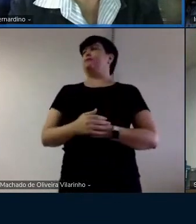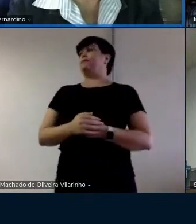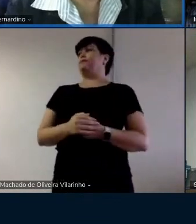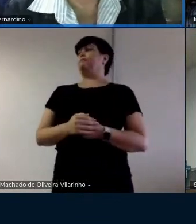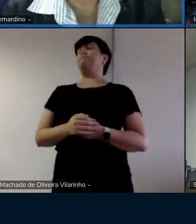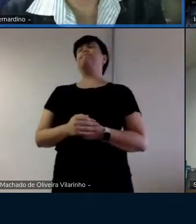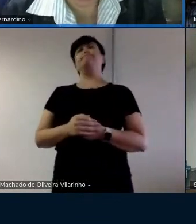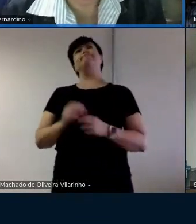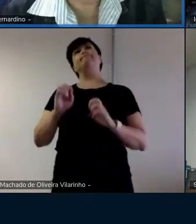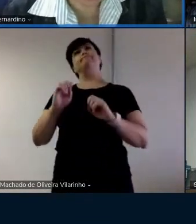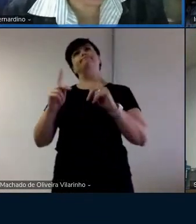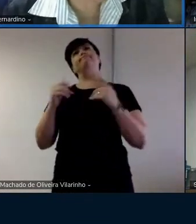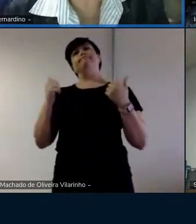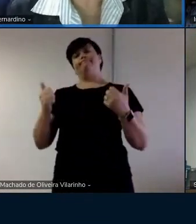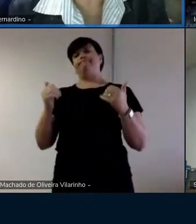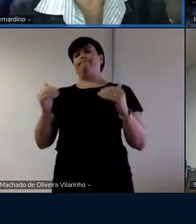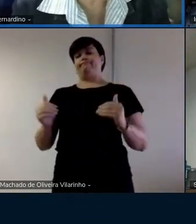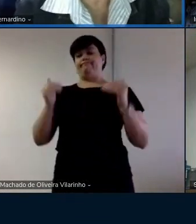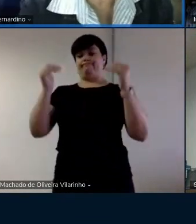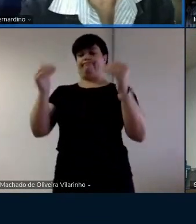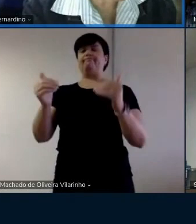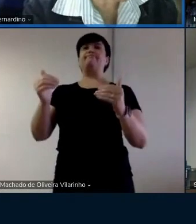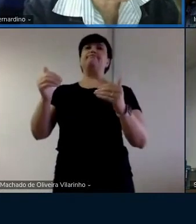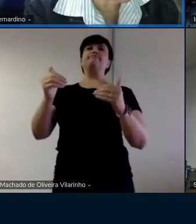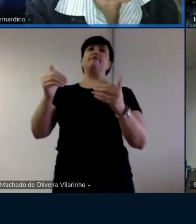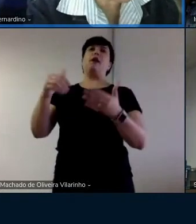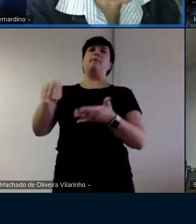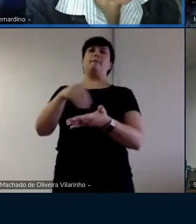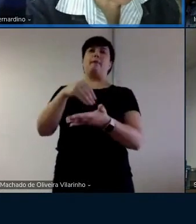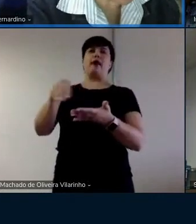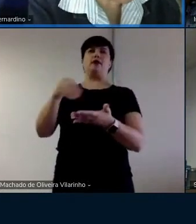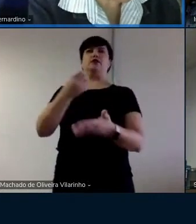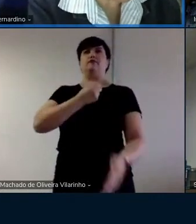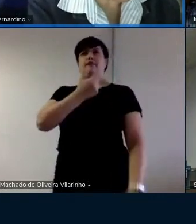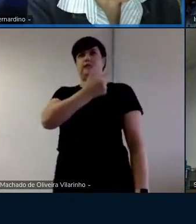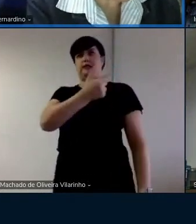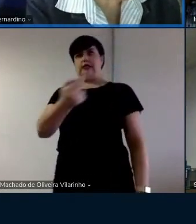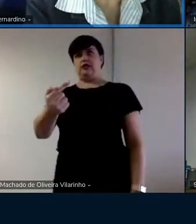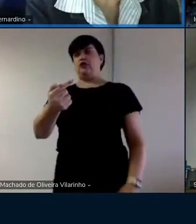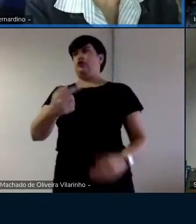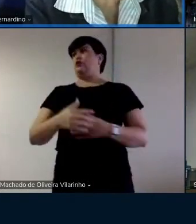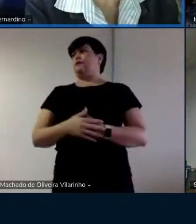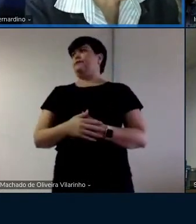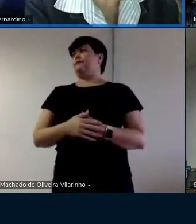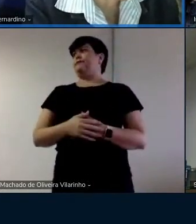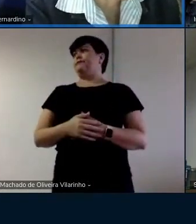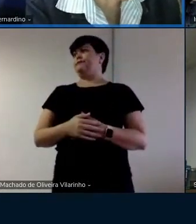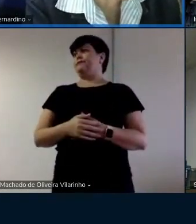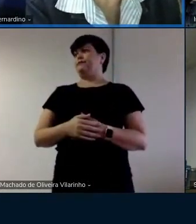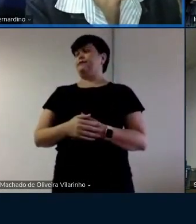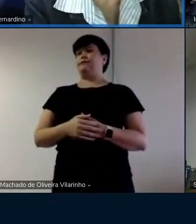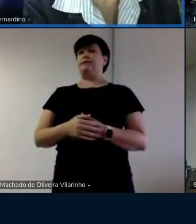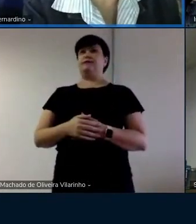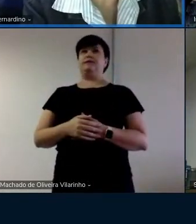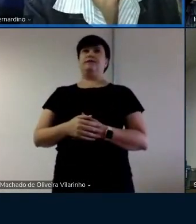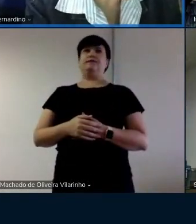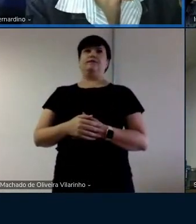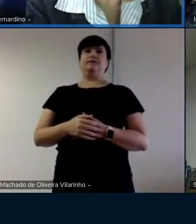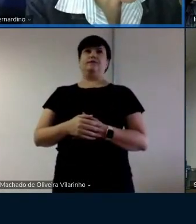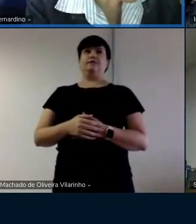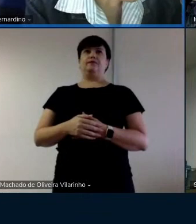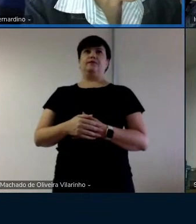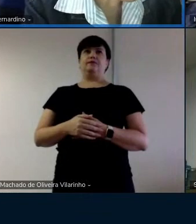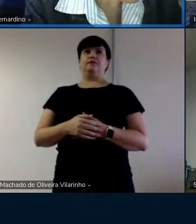eu vou pular já para a página 27. Eu vou abrindo aqui, porque facilita para eu acompanhar.